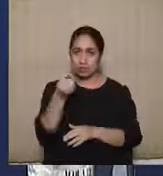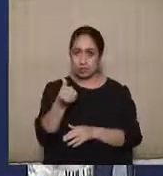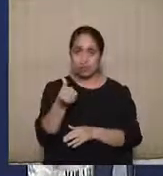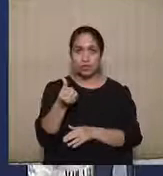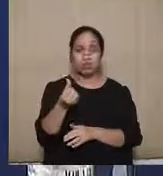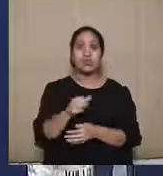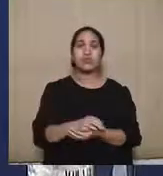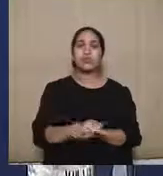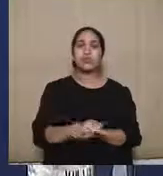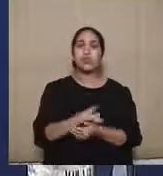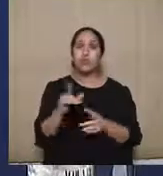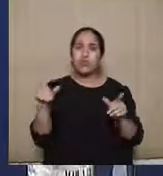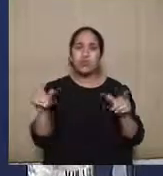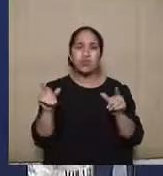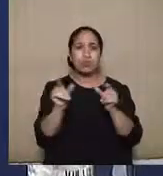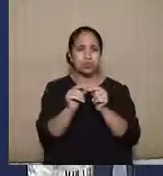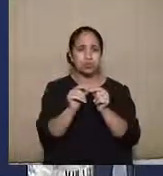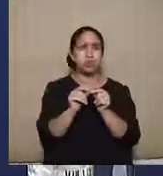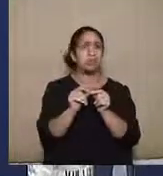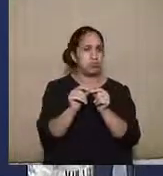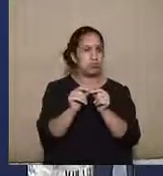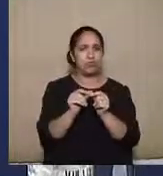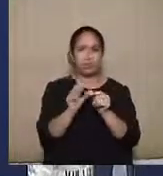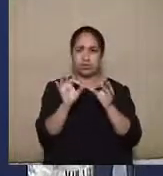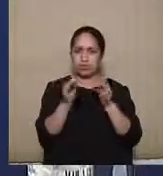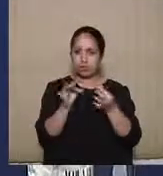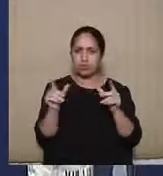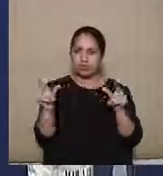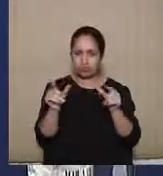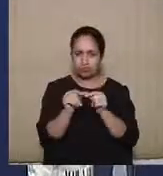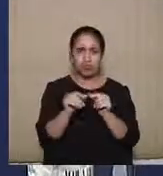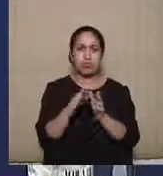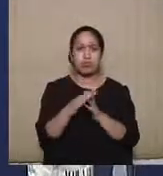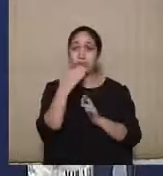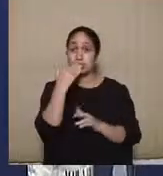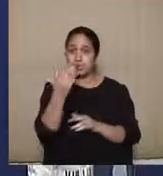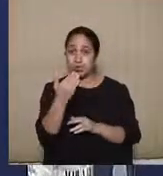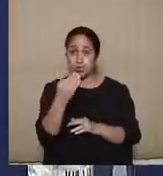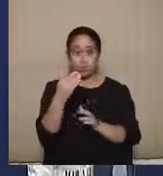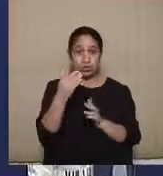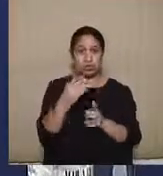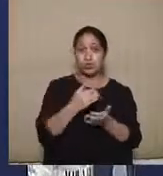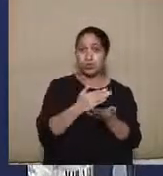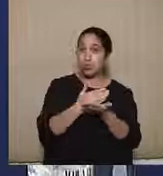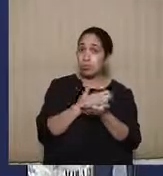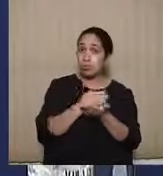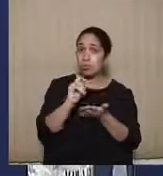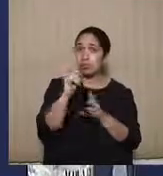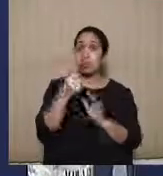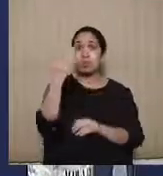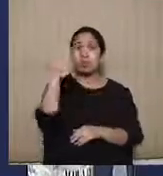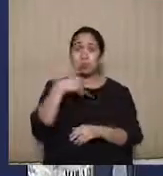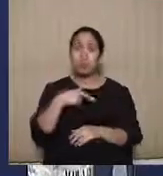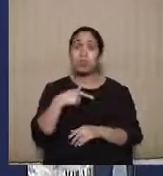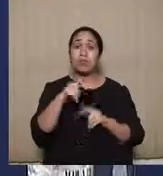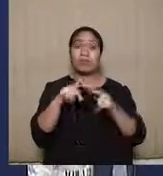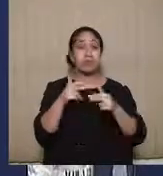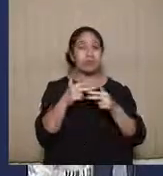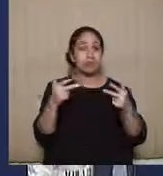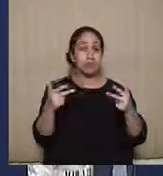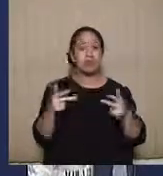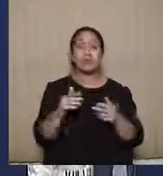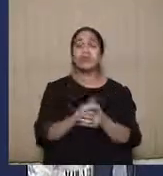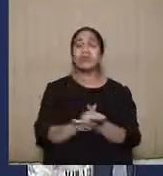abreviado, célere, a petição inicial vai trazer a prova da materialidade, também da